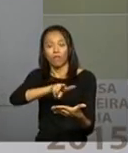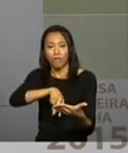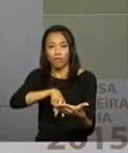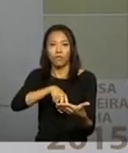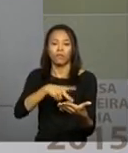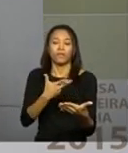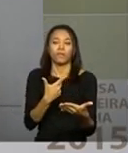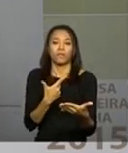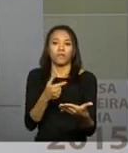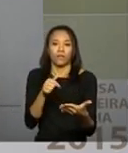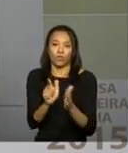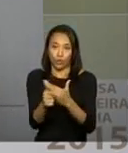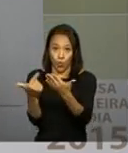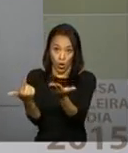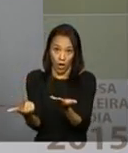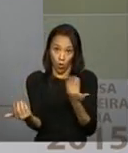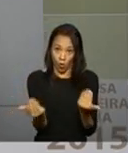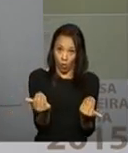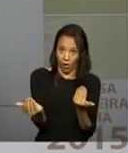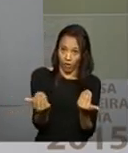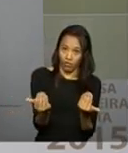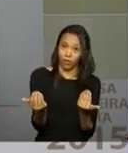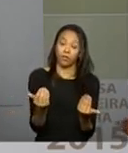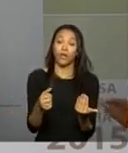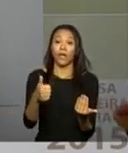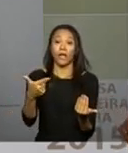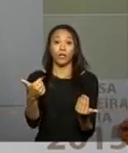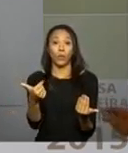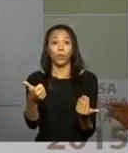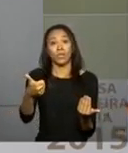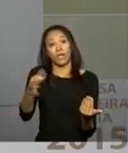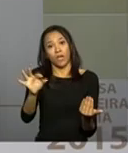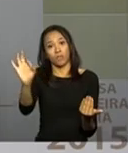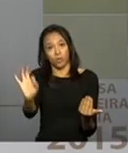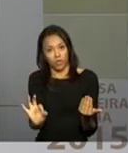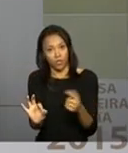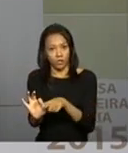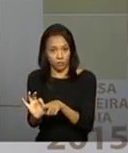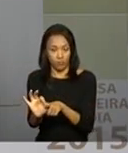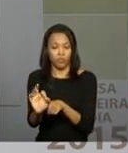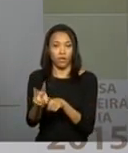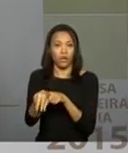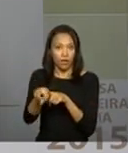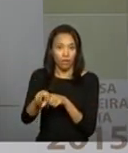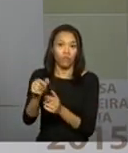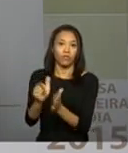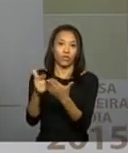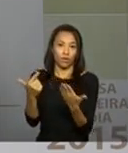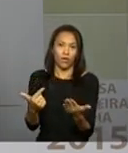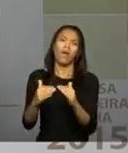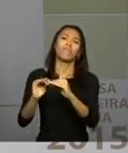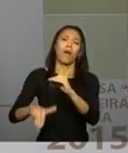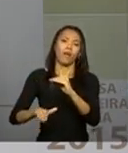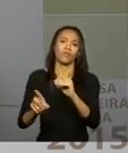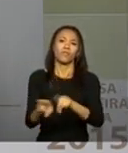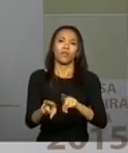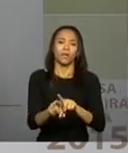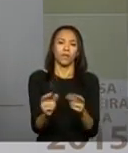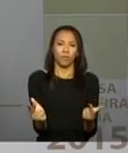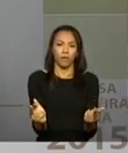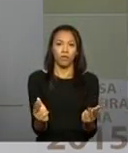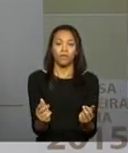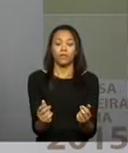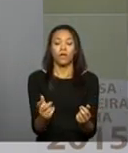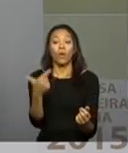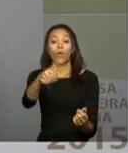Em relação a quem lê o jornal, quem lê são 12%, 10%, se você pegar os números de jornal, eles são mais baixos mesmo. Passa para o